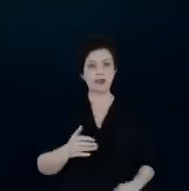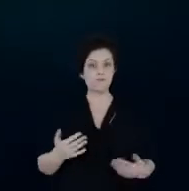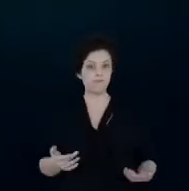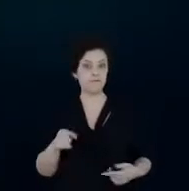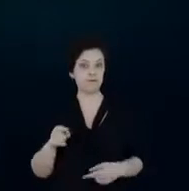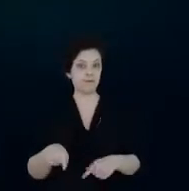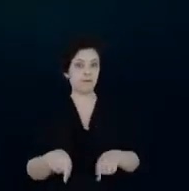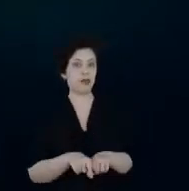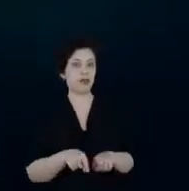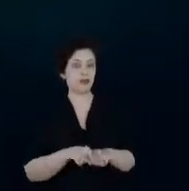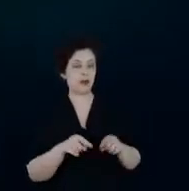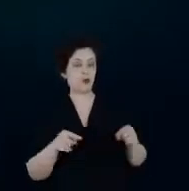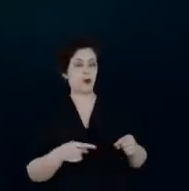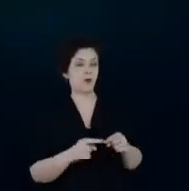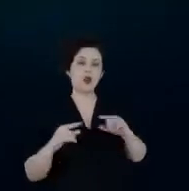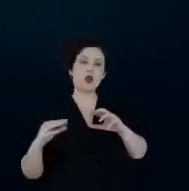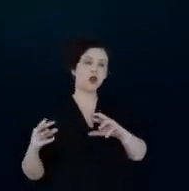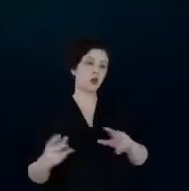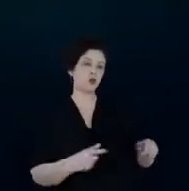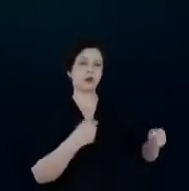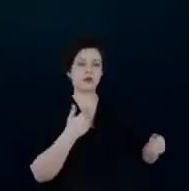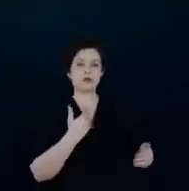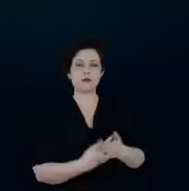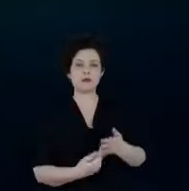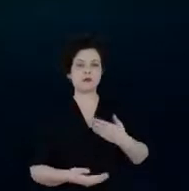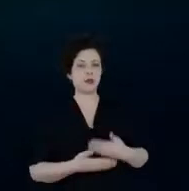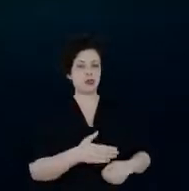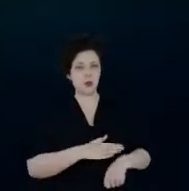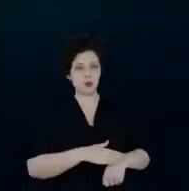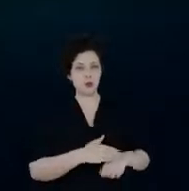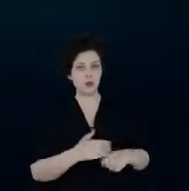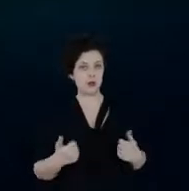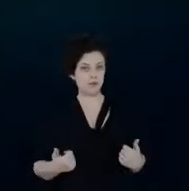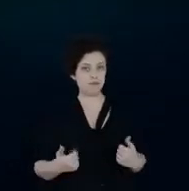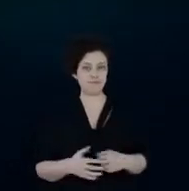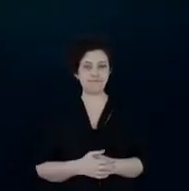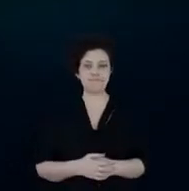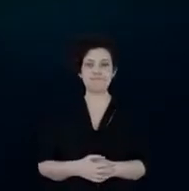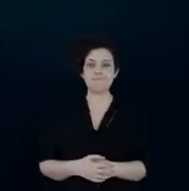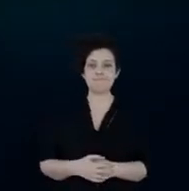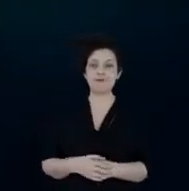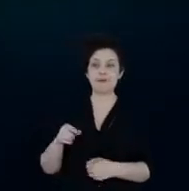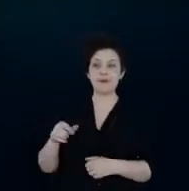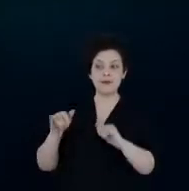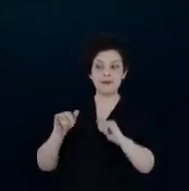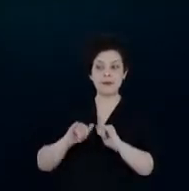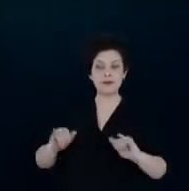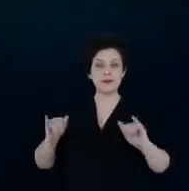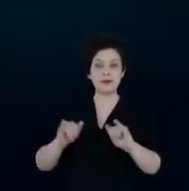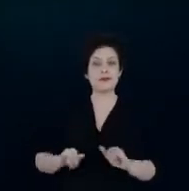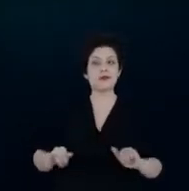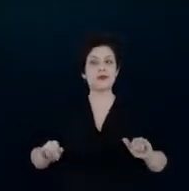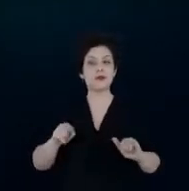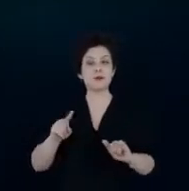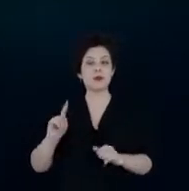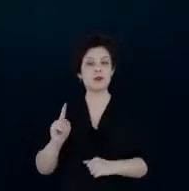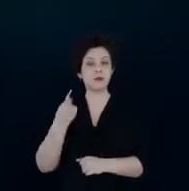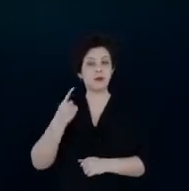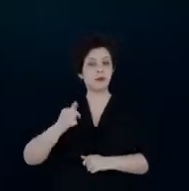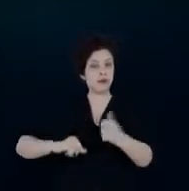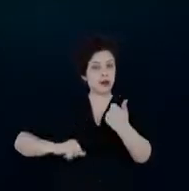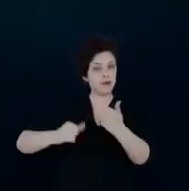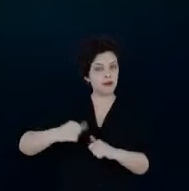para todos, independente do momento. Essa campanha, a gente fez uma primeira avaliação